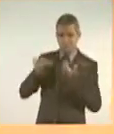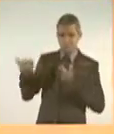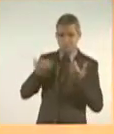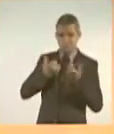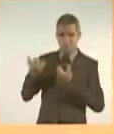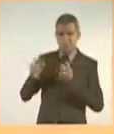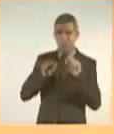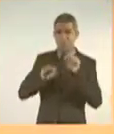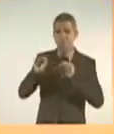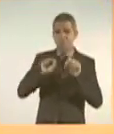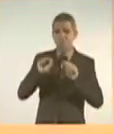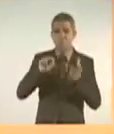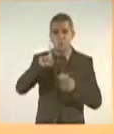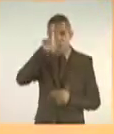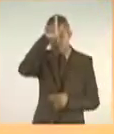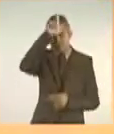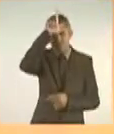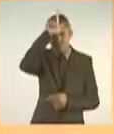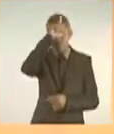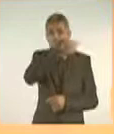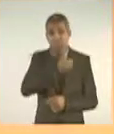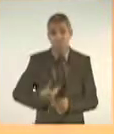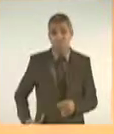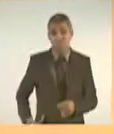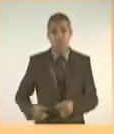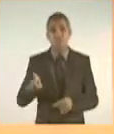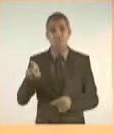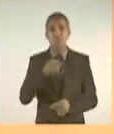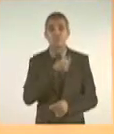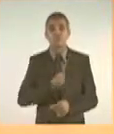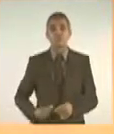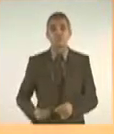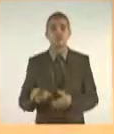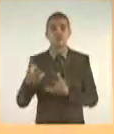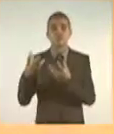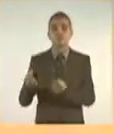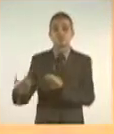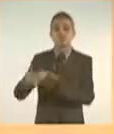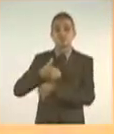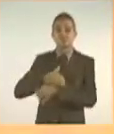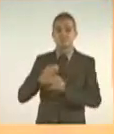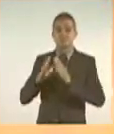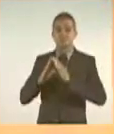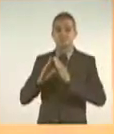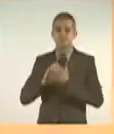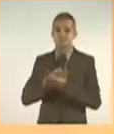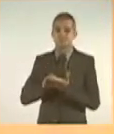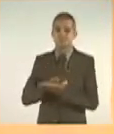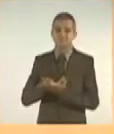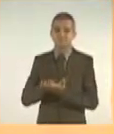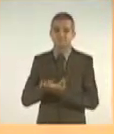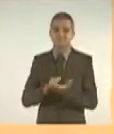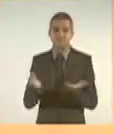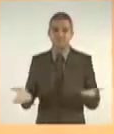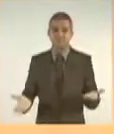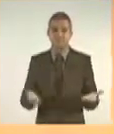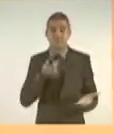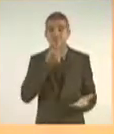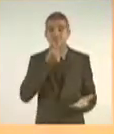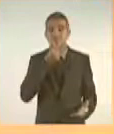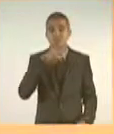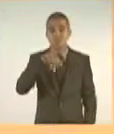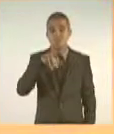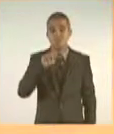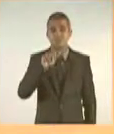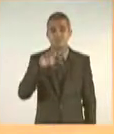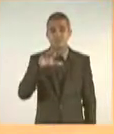é que nem o líder do governo é recebido pelo governador. Ele fica indo para Márcio Gerri, Márcio Gerri, quando quer, atende